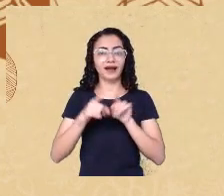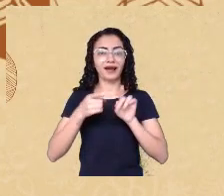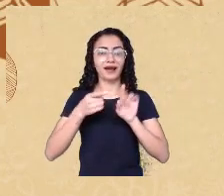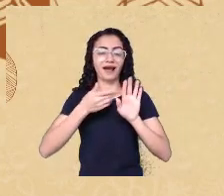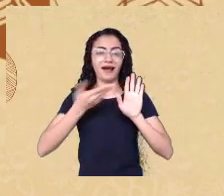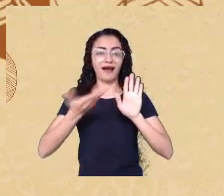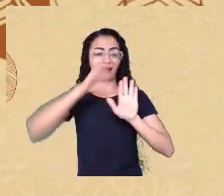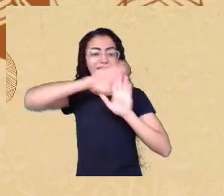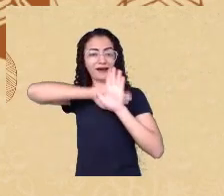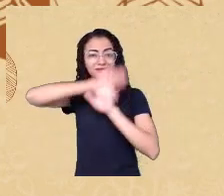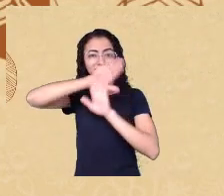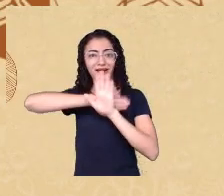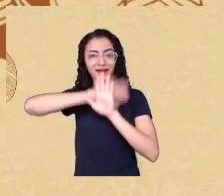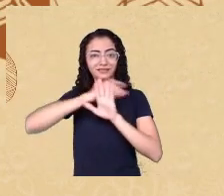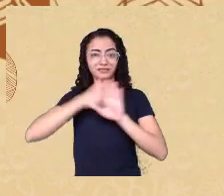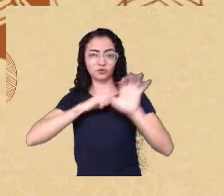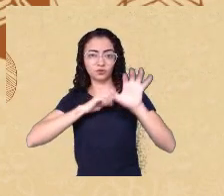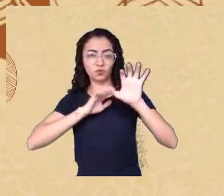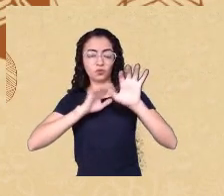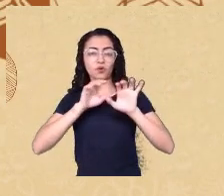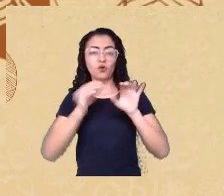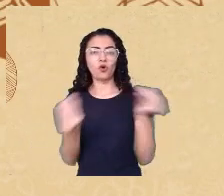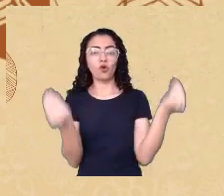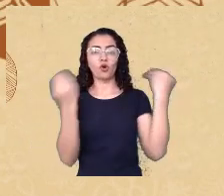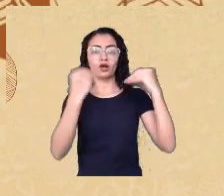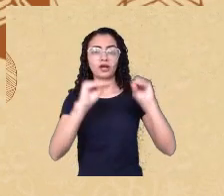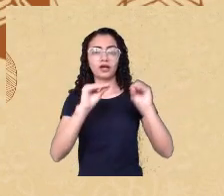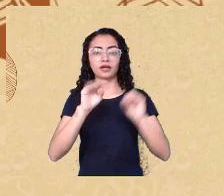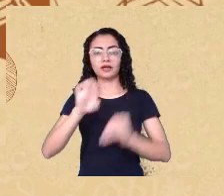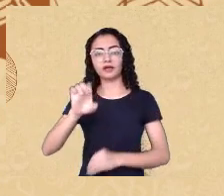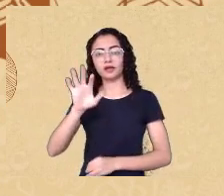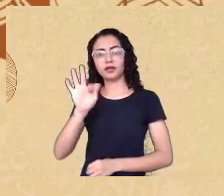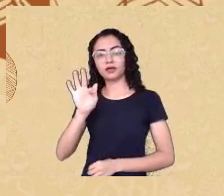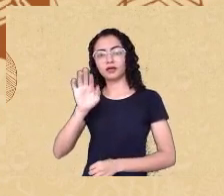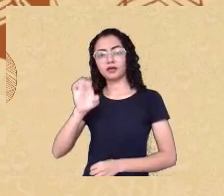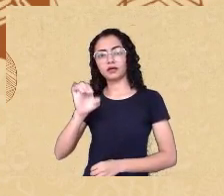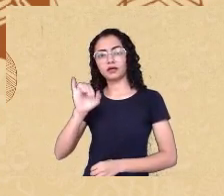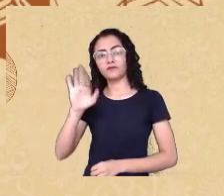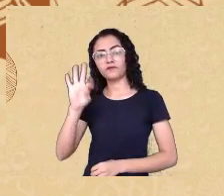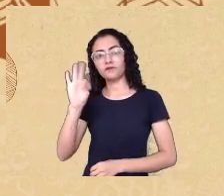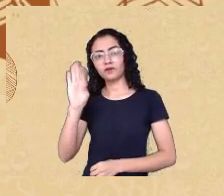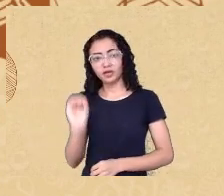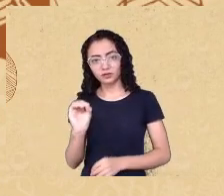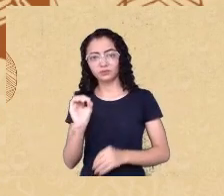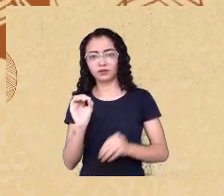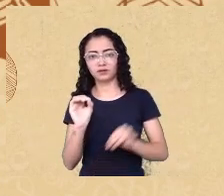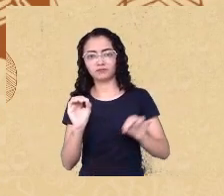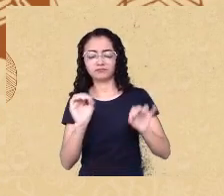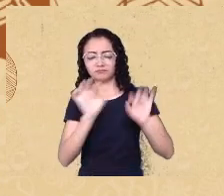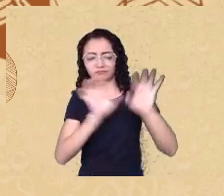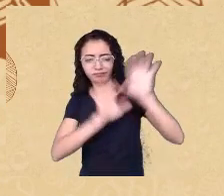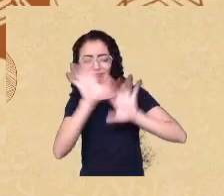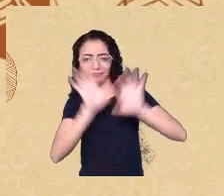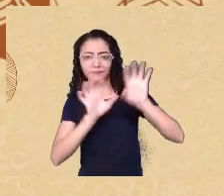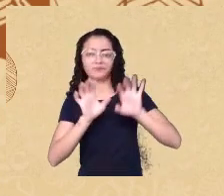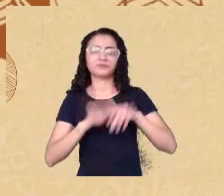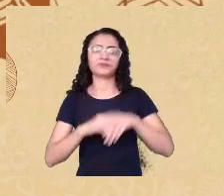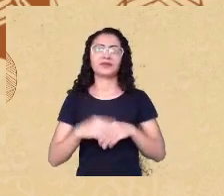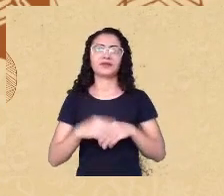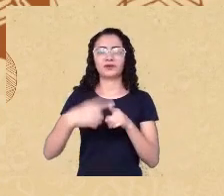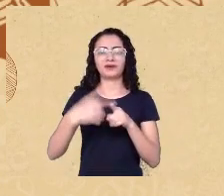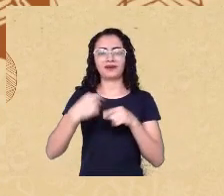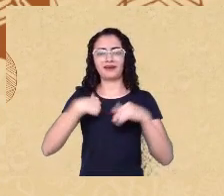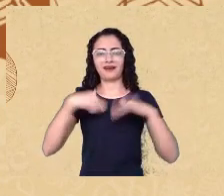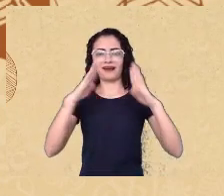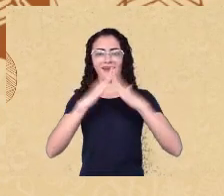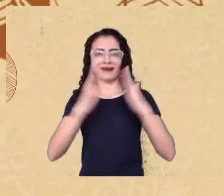dos objetos que estão presentes, também não está tão organizado como a casa da minha amiga e querida Eliane